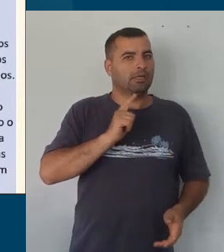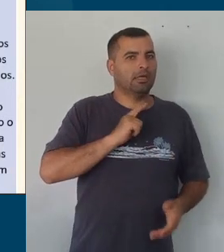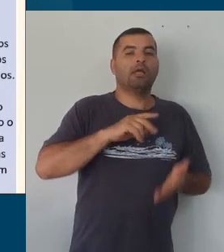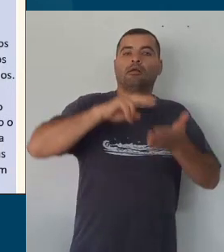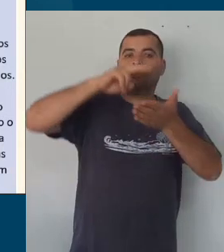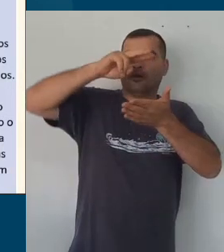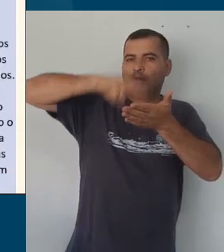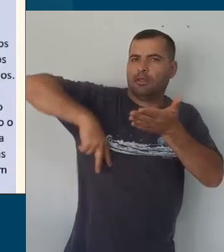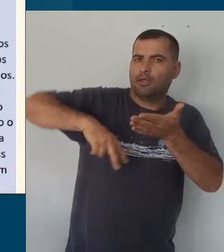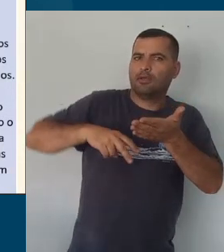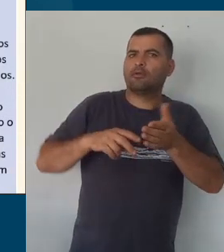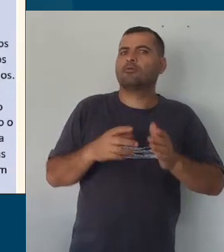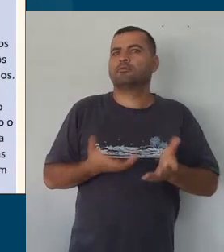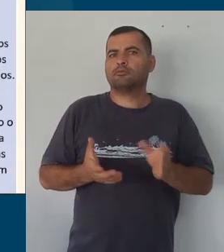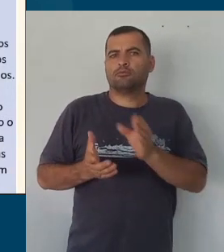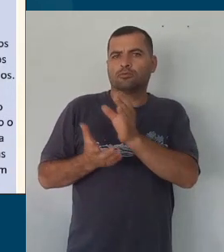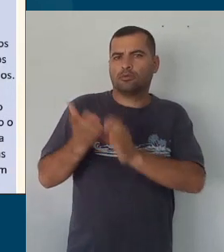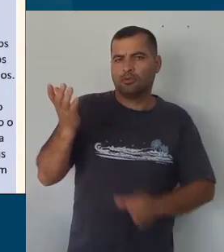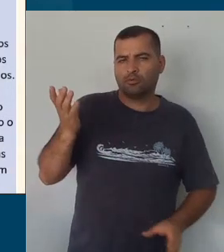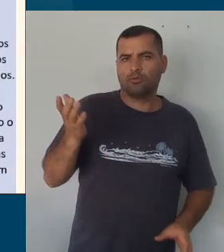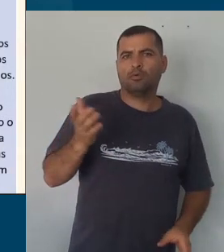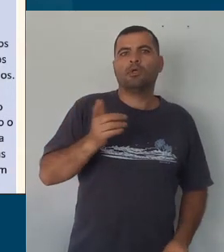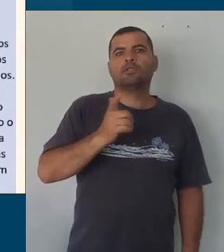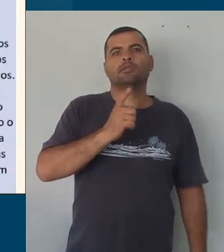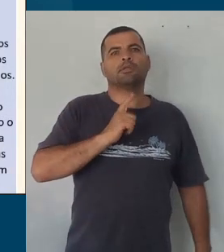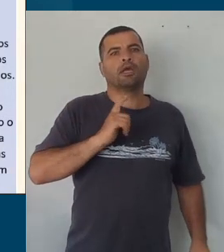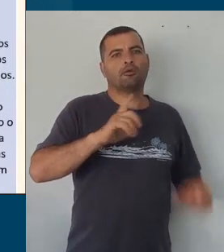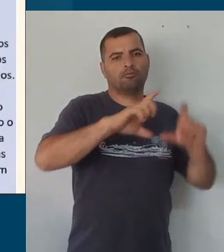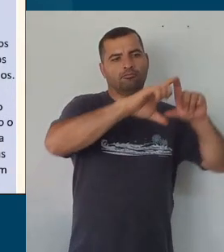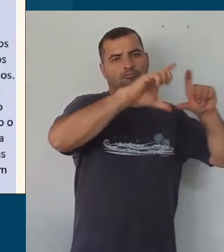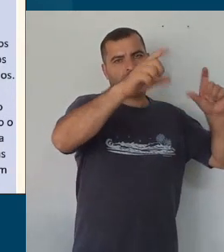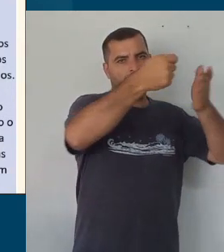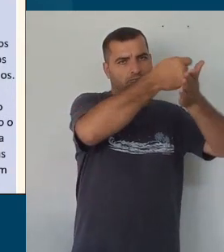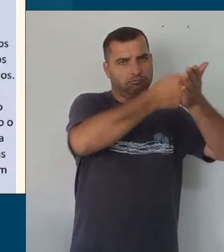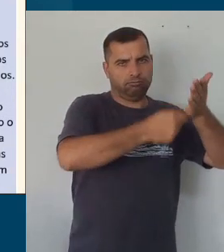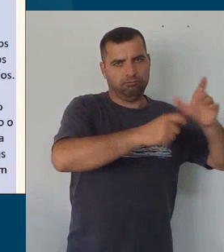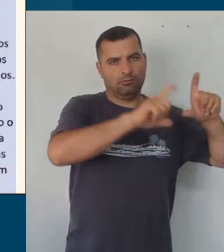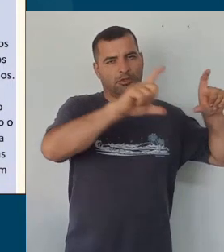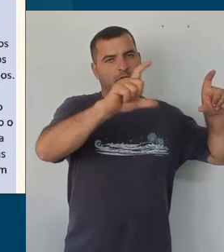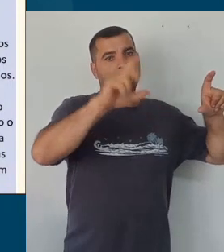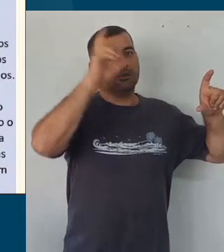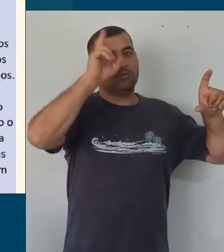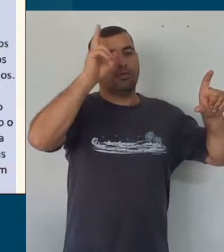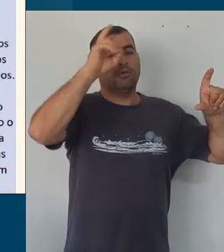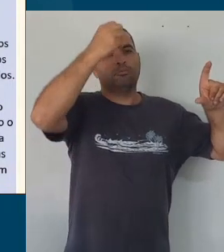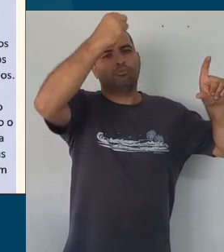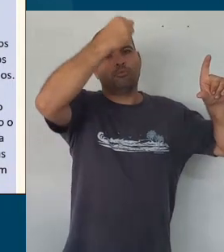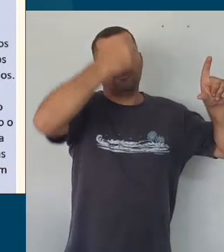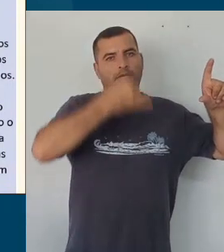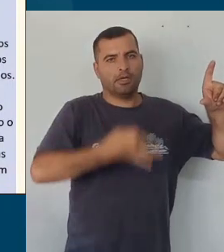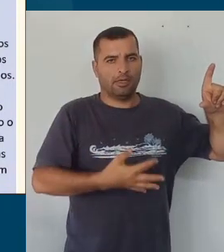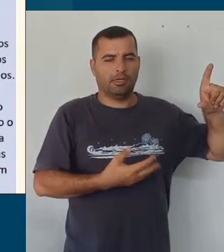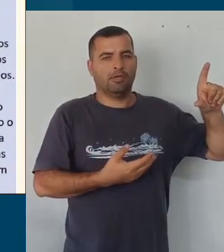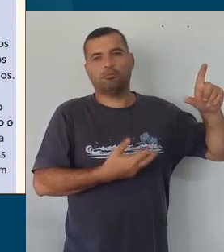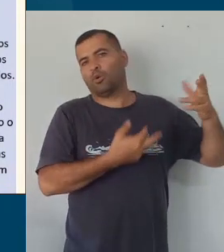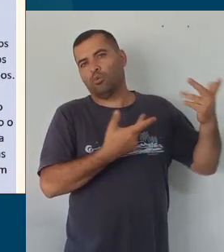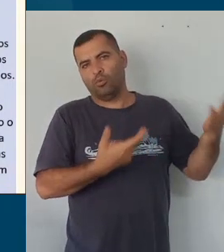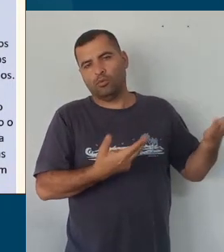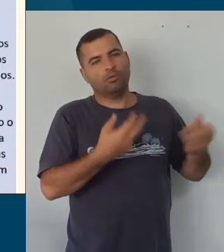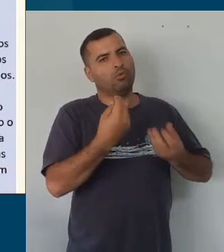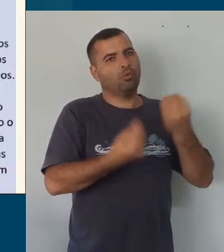encontrar um texto inicial que vai contar tudo sobre aquele componente, como é que ele se